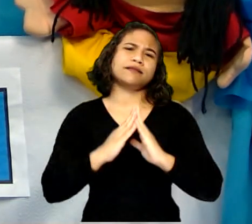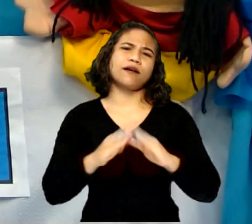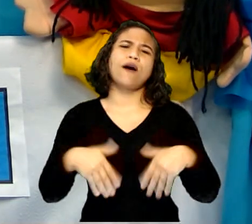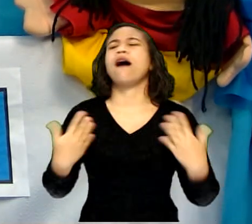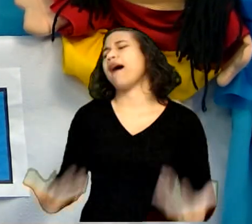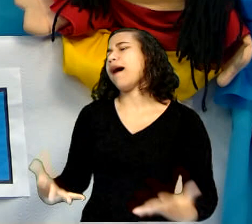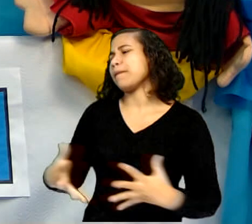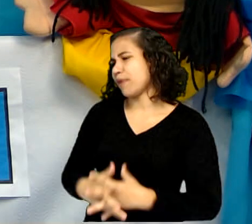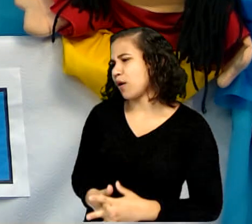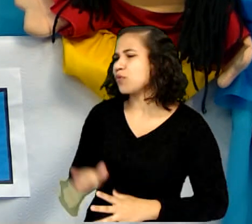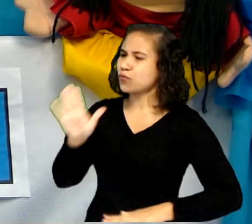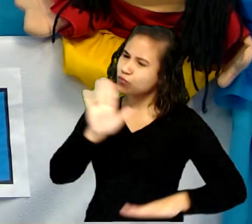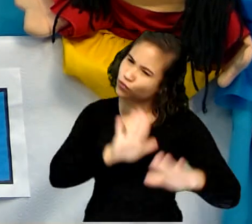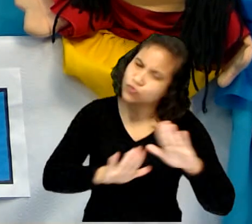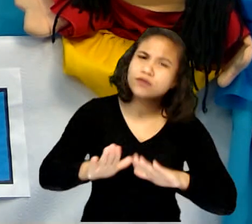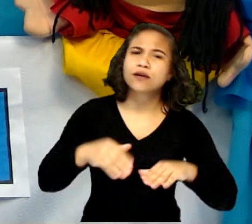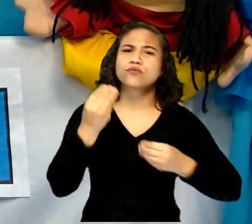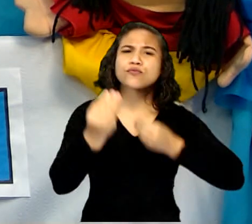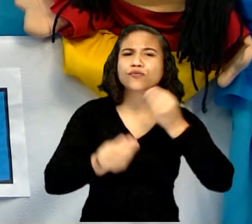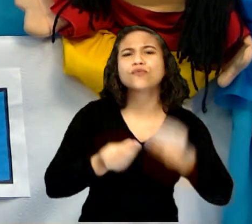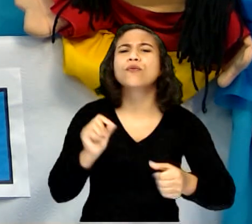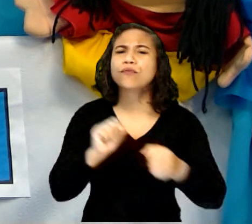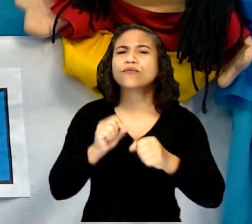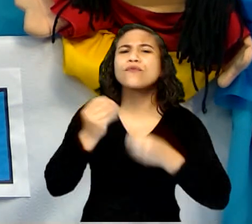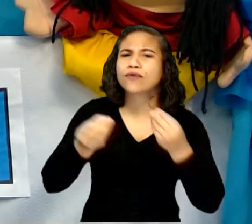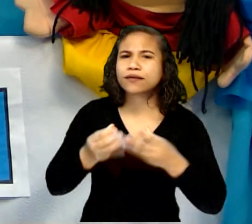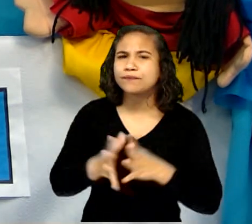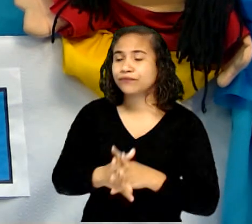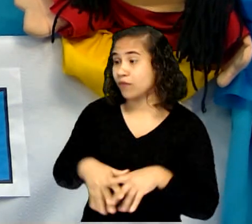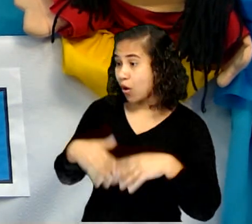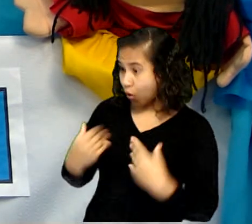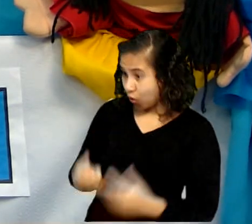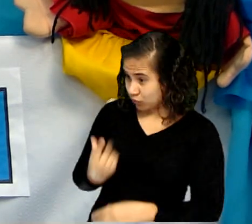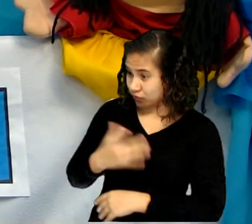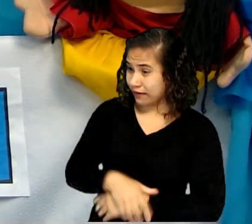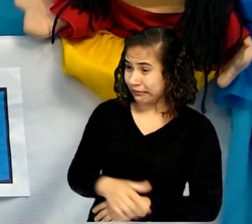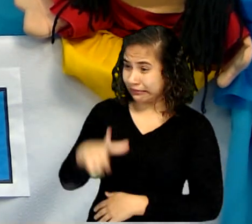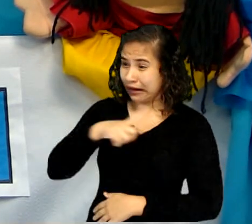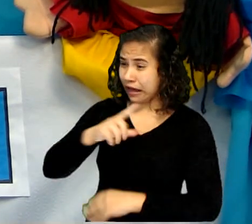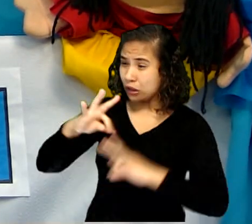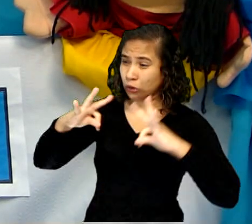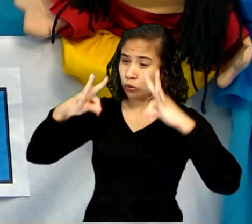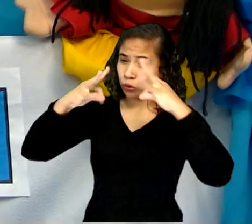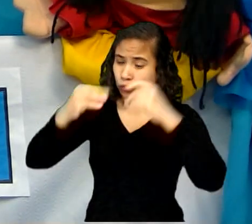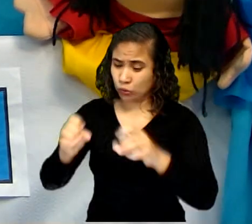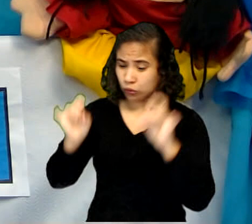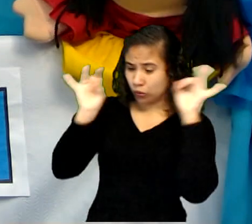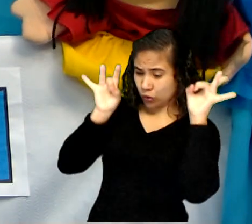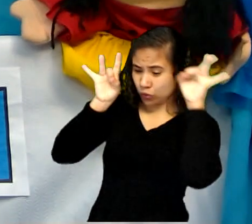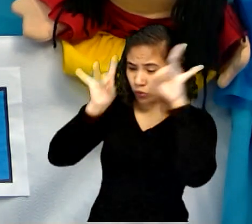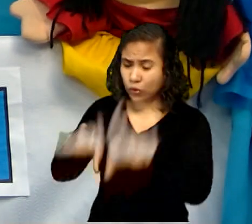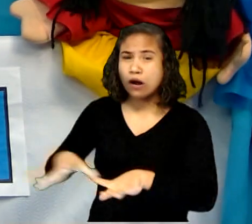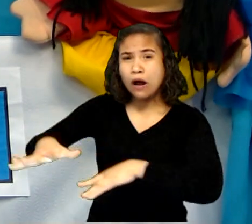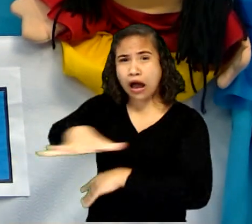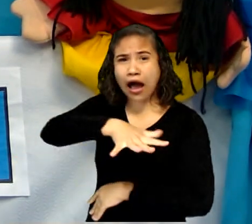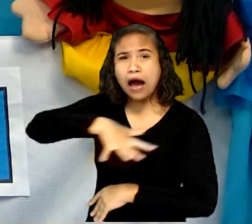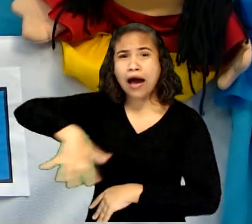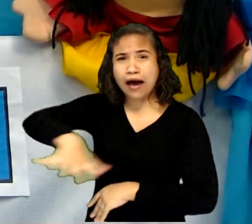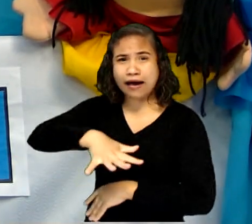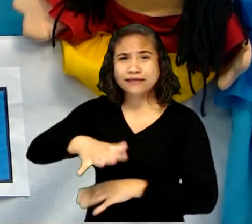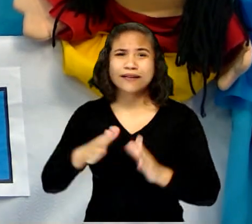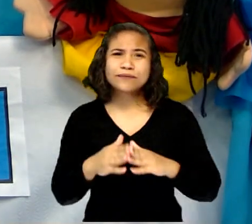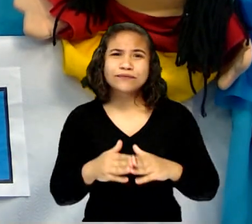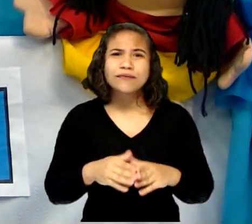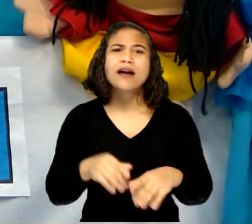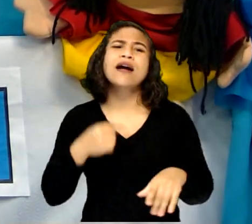Bia! Cuidado! Como é que estão esses pneus? Oxi! Estão todos jogados no quintal. Eu